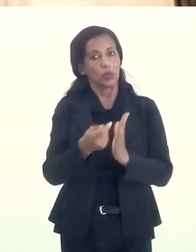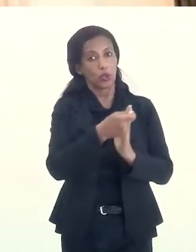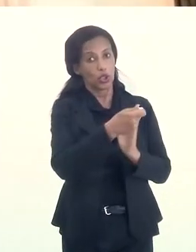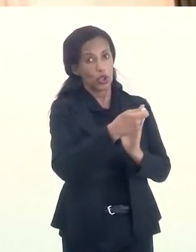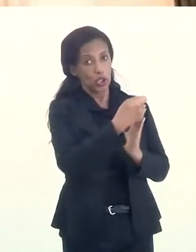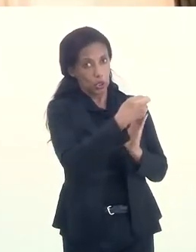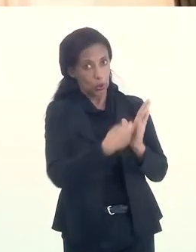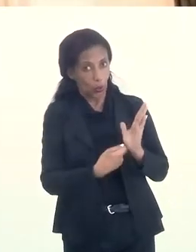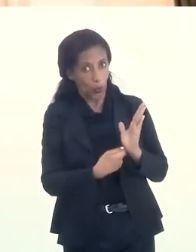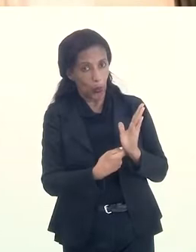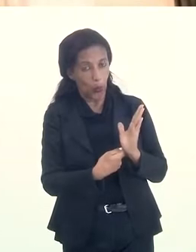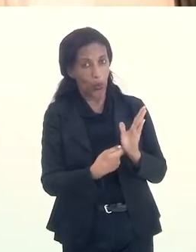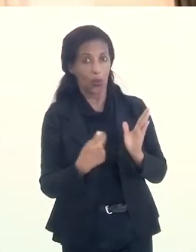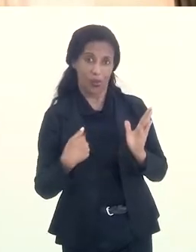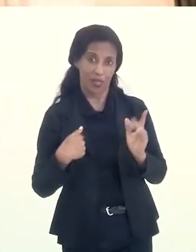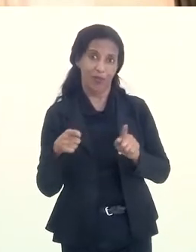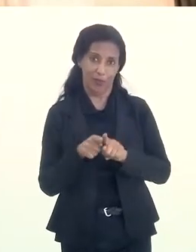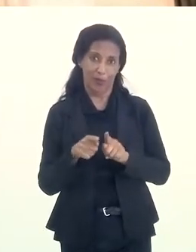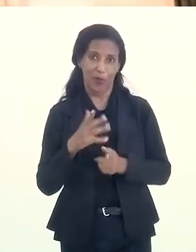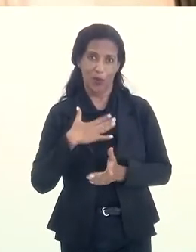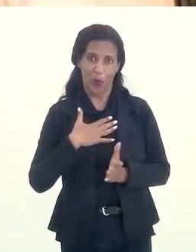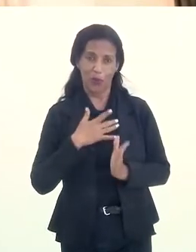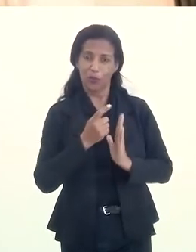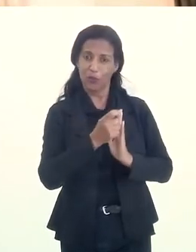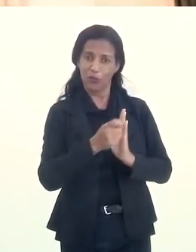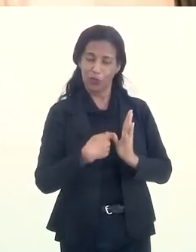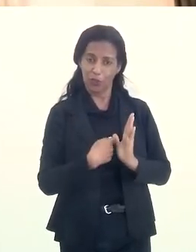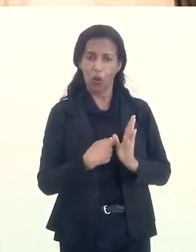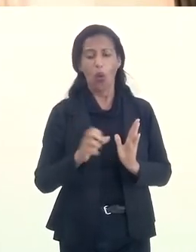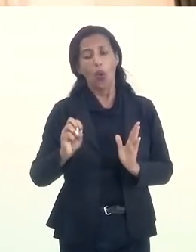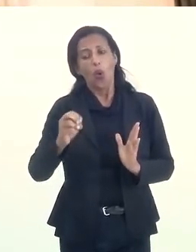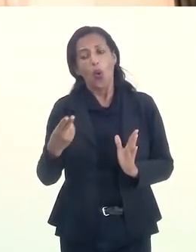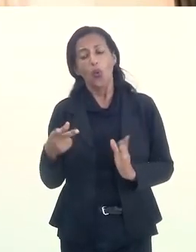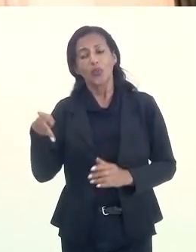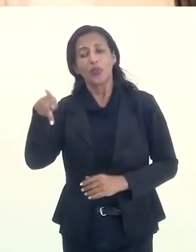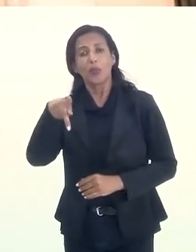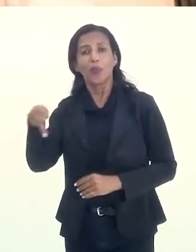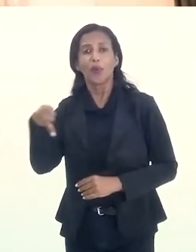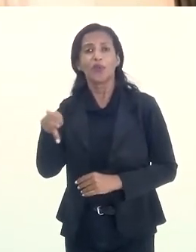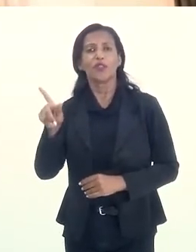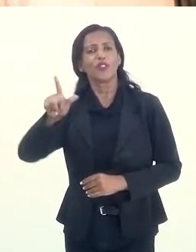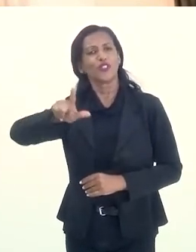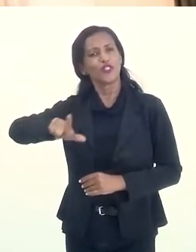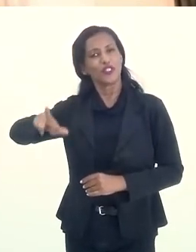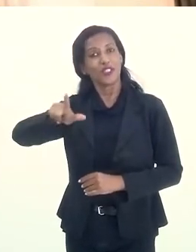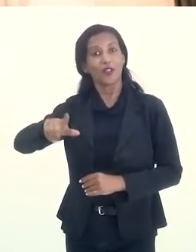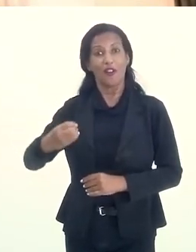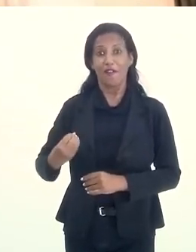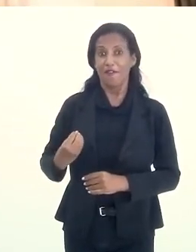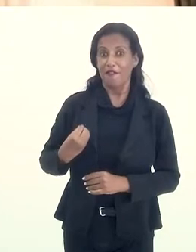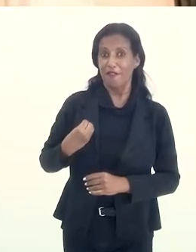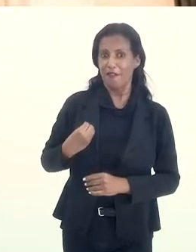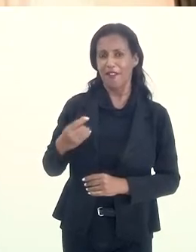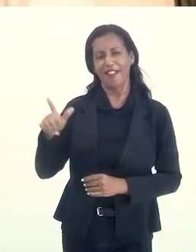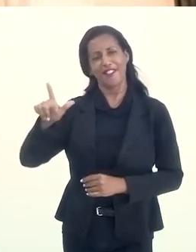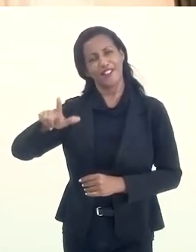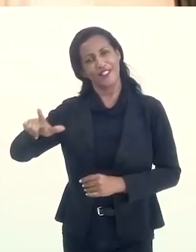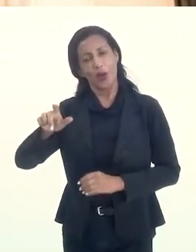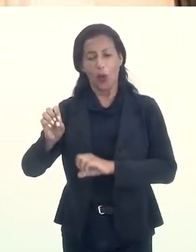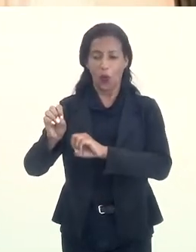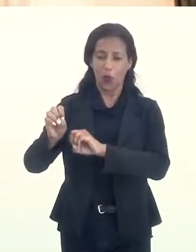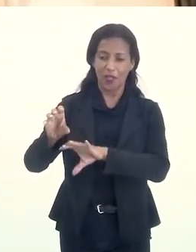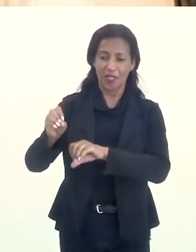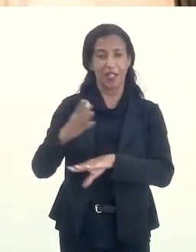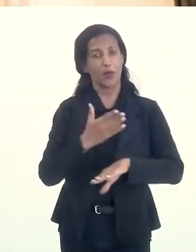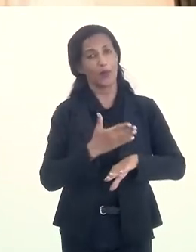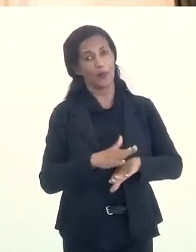escritor, que eu também sou, ou sendo professor de literatura. Vivendo de literatura, de algum modo.